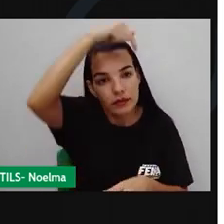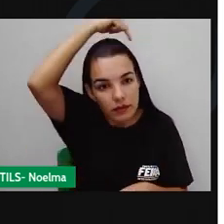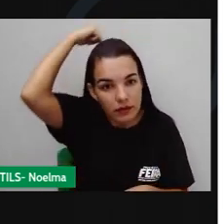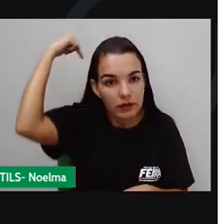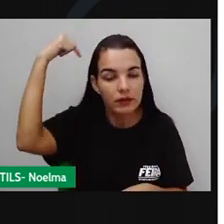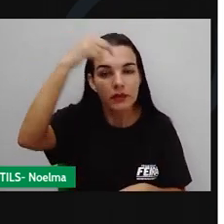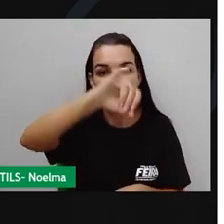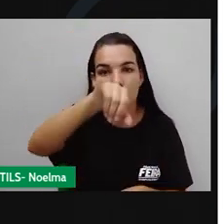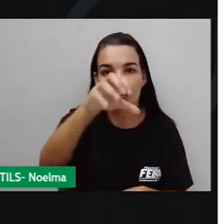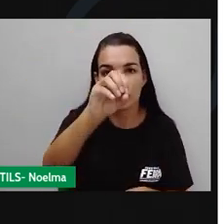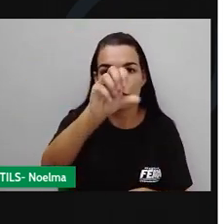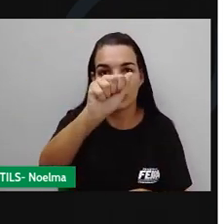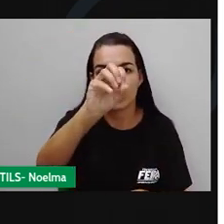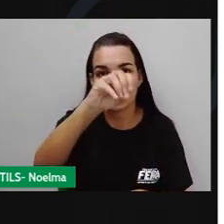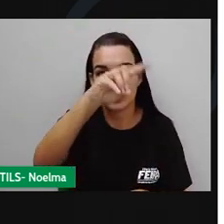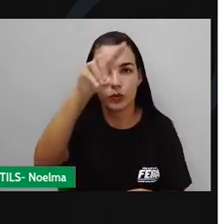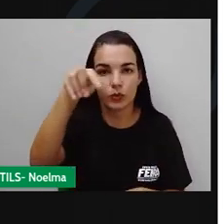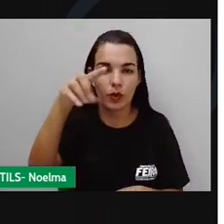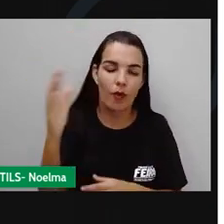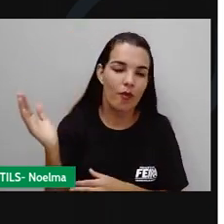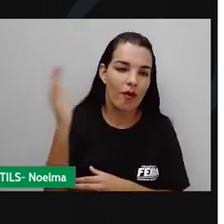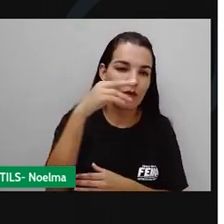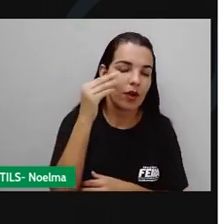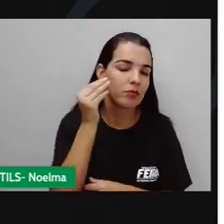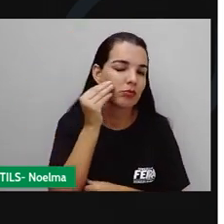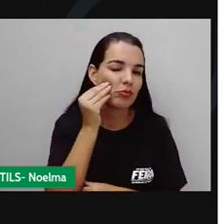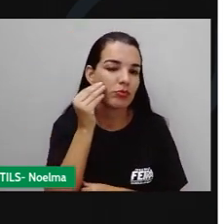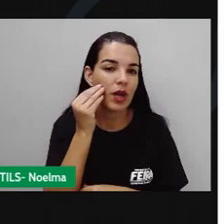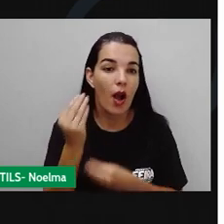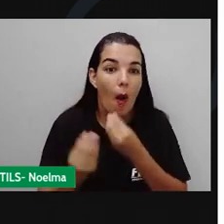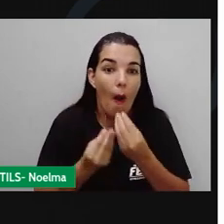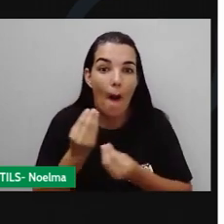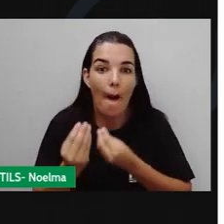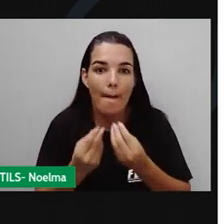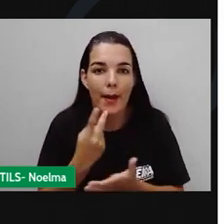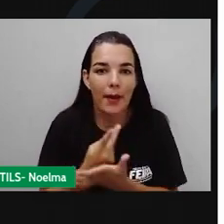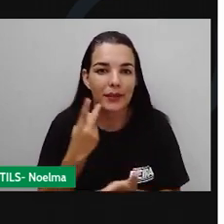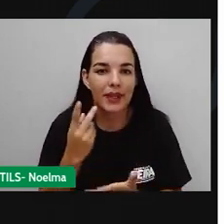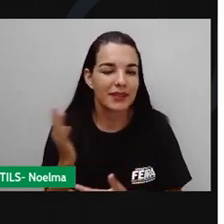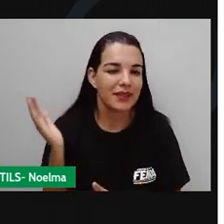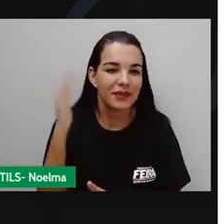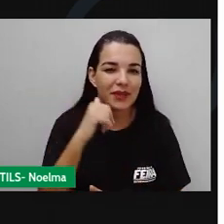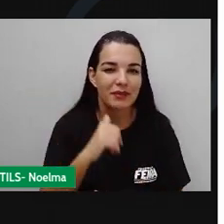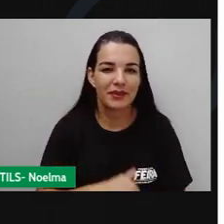comigo então que eu te mostro uma reportagem cheia de delícias as juninas. Vamos lá?